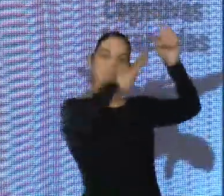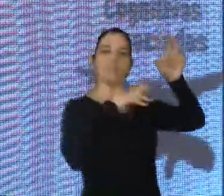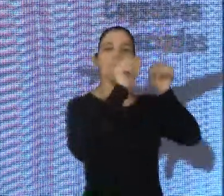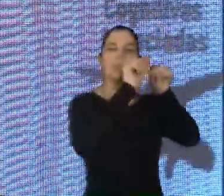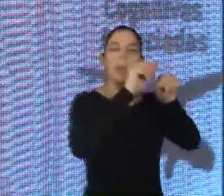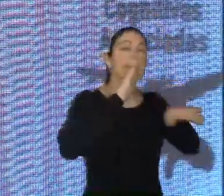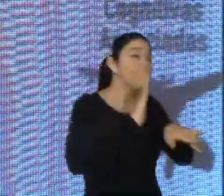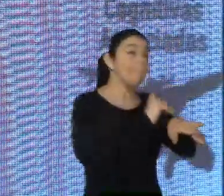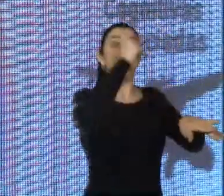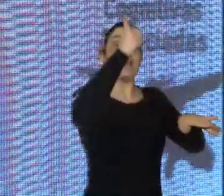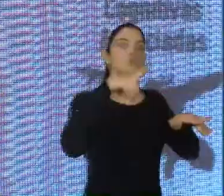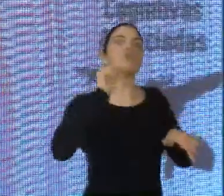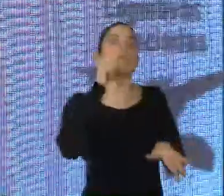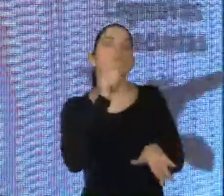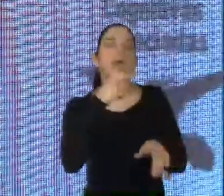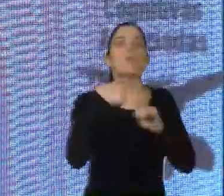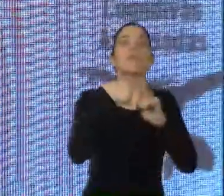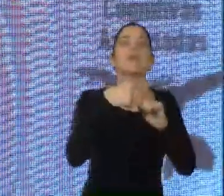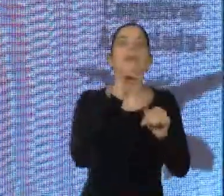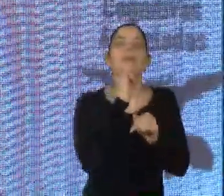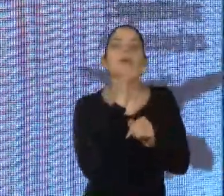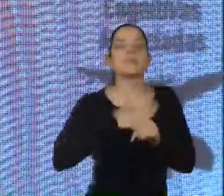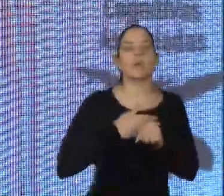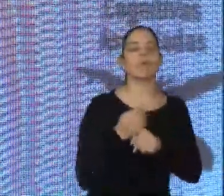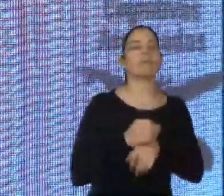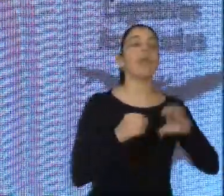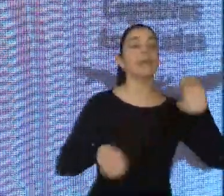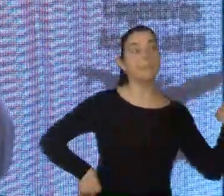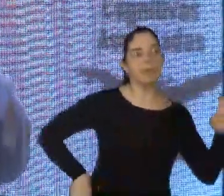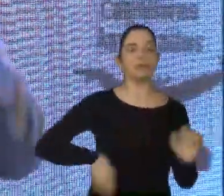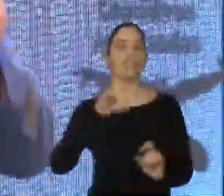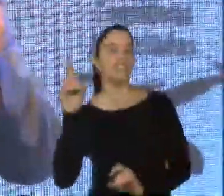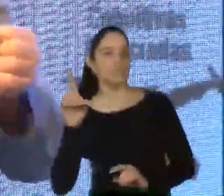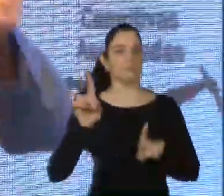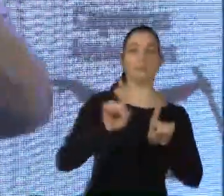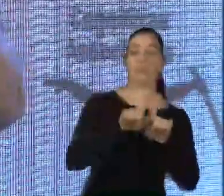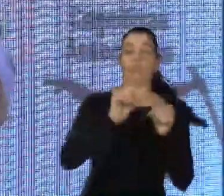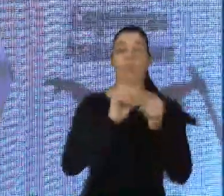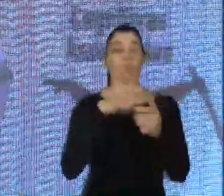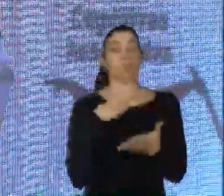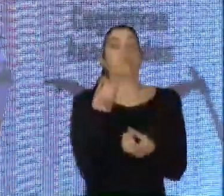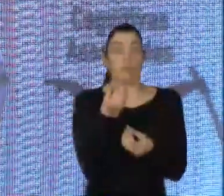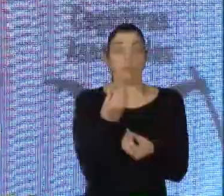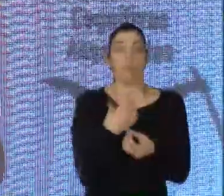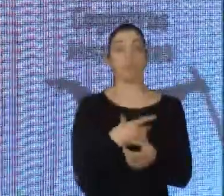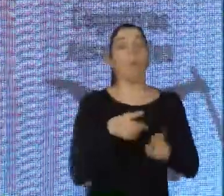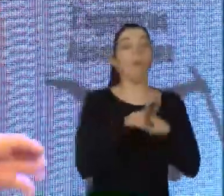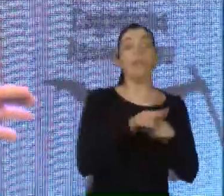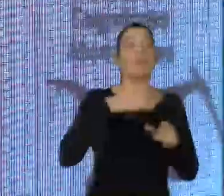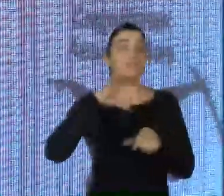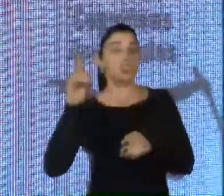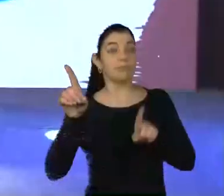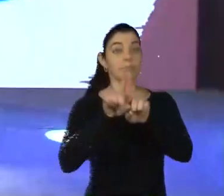enriquecida do que das mulheres. Então, eu digo, hemisfério cerebral esquerdo, com mais conexões dentro do seu próprio hemisfério, e no hemisfério direito também.